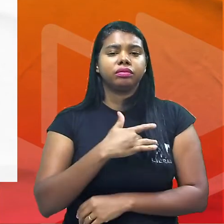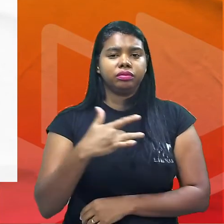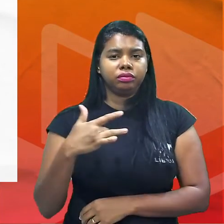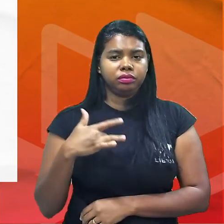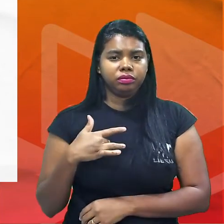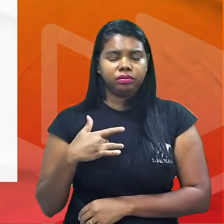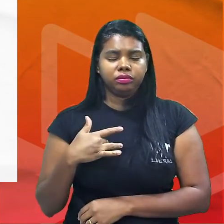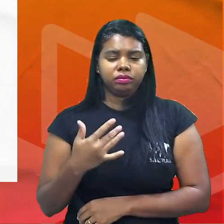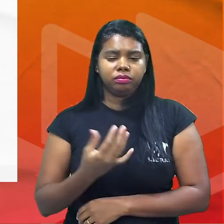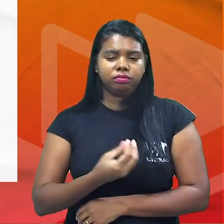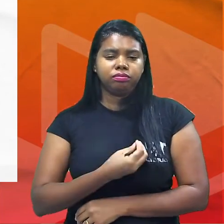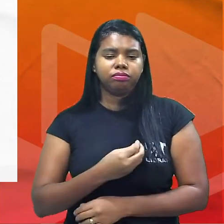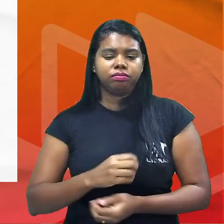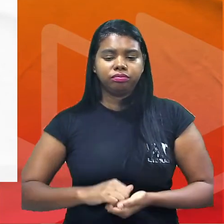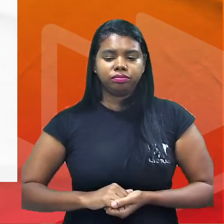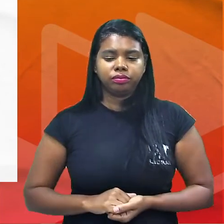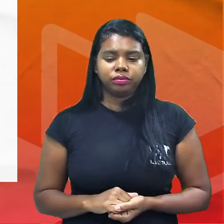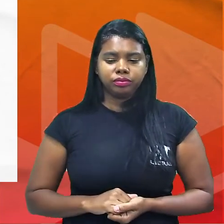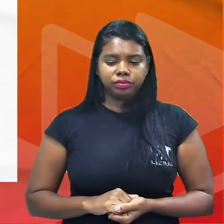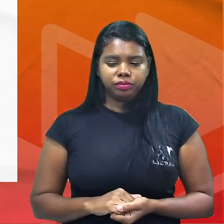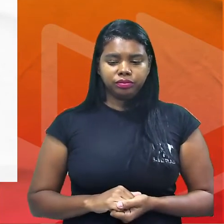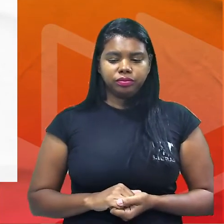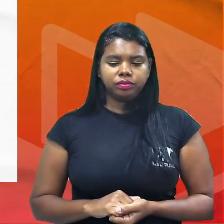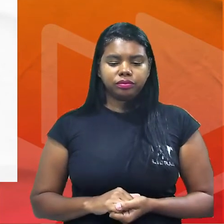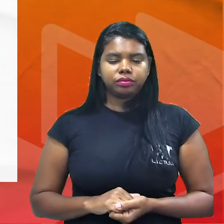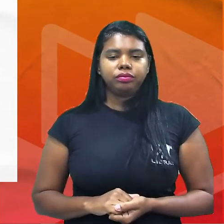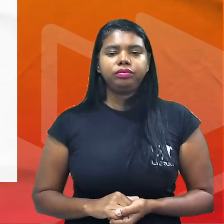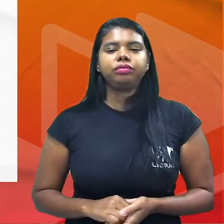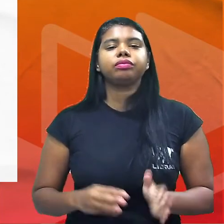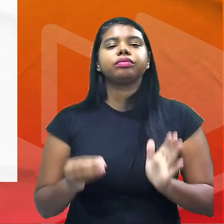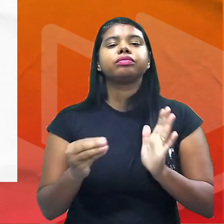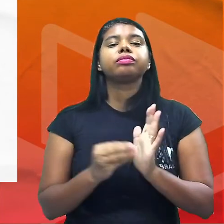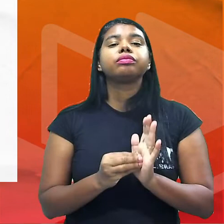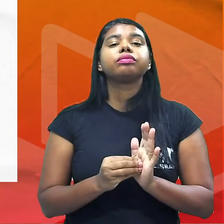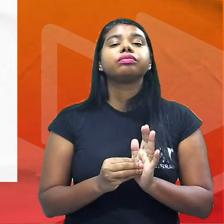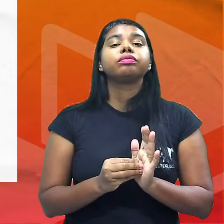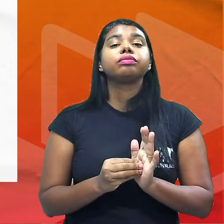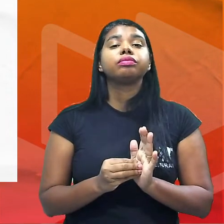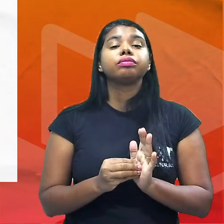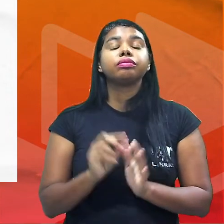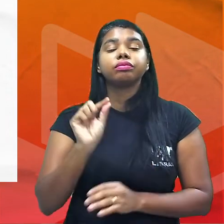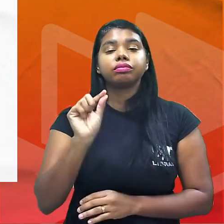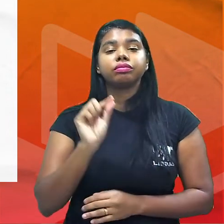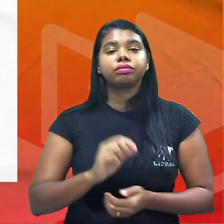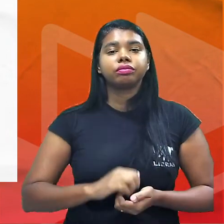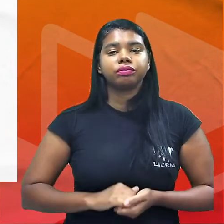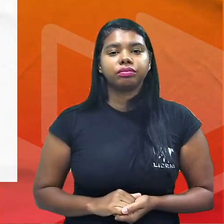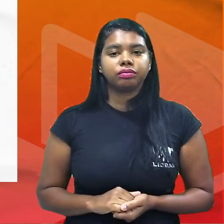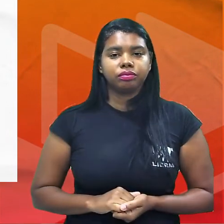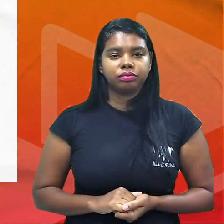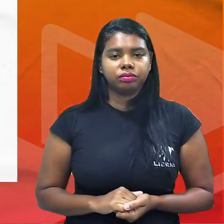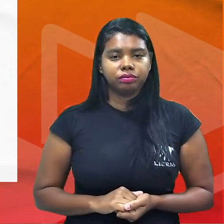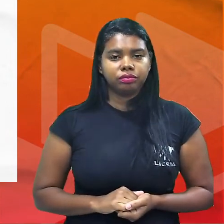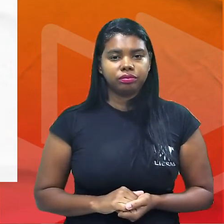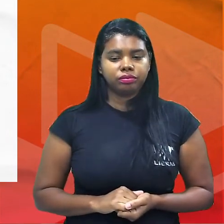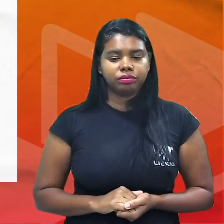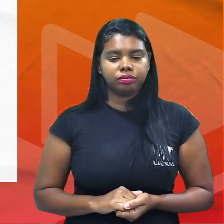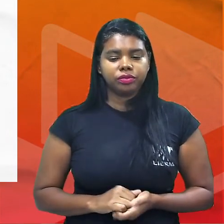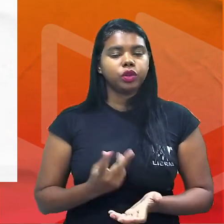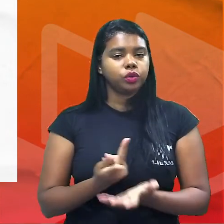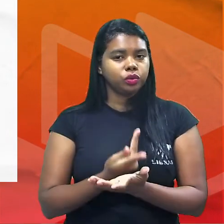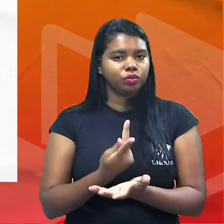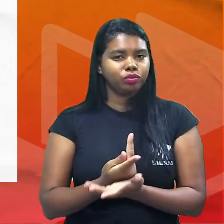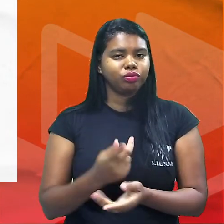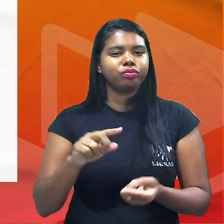condições então mais condições falta ou faltam? faltam então houve um erro